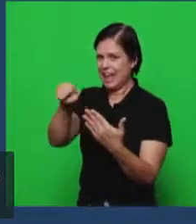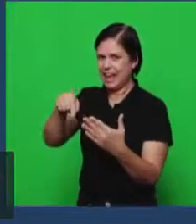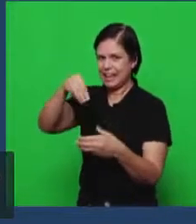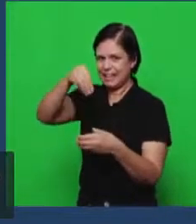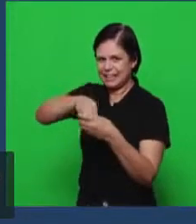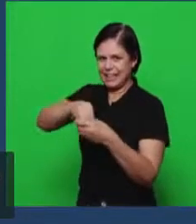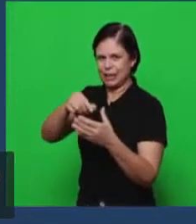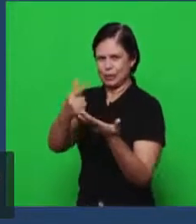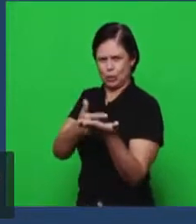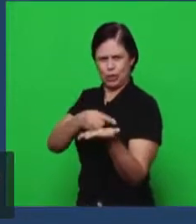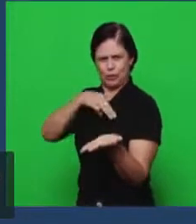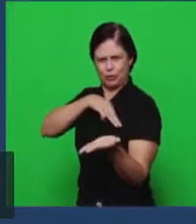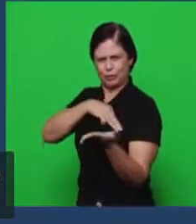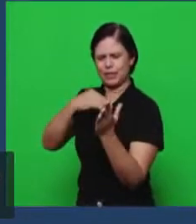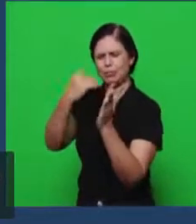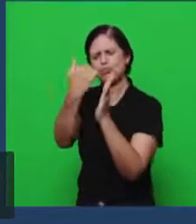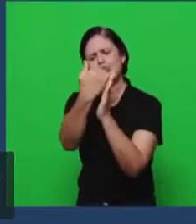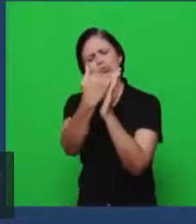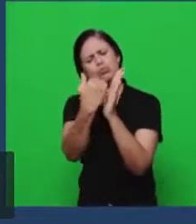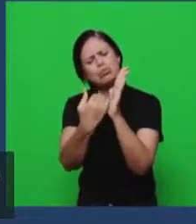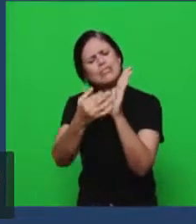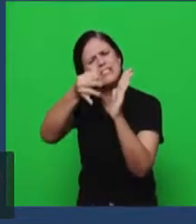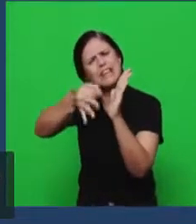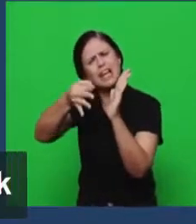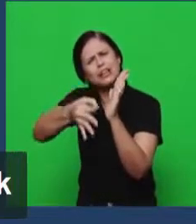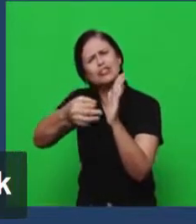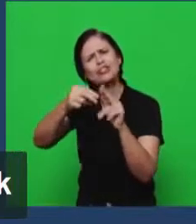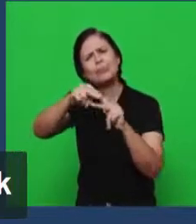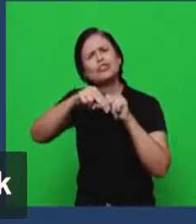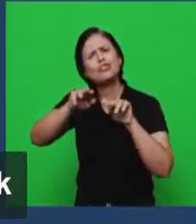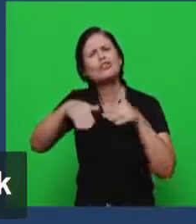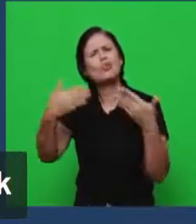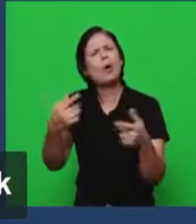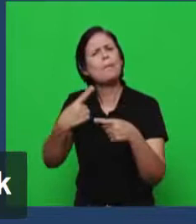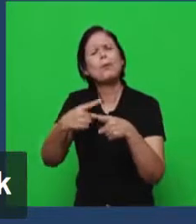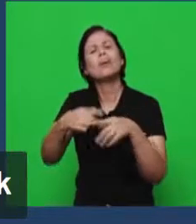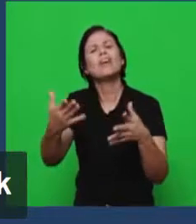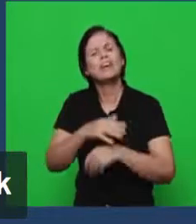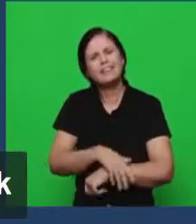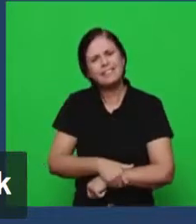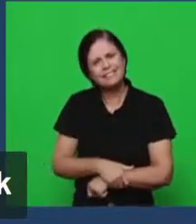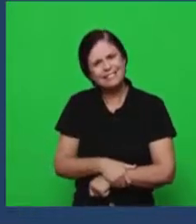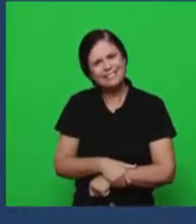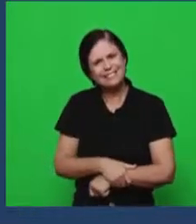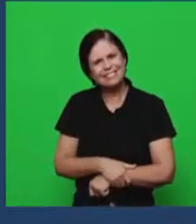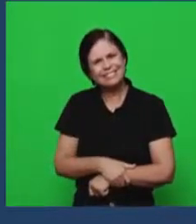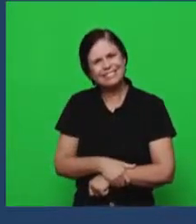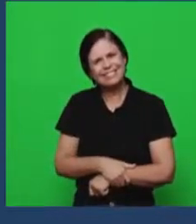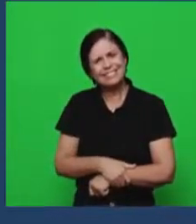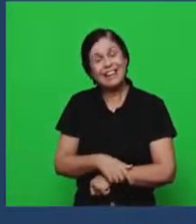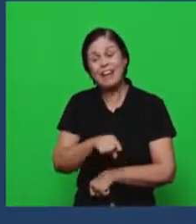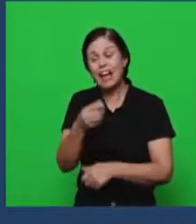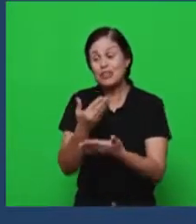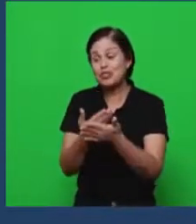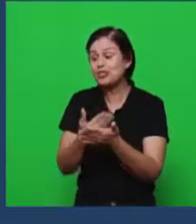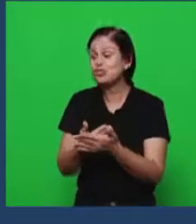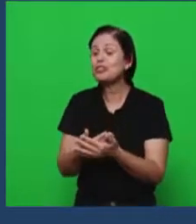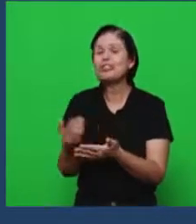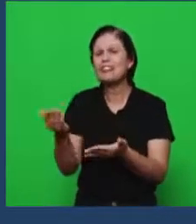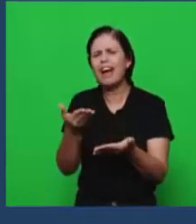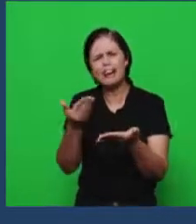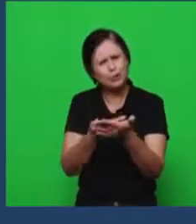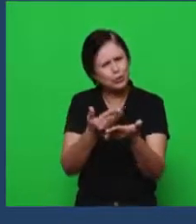sequência no capítulo 13 de mateus então os irmãos podem observar podem olhar um para o outro e